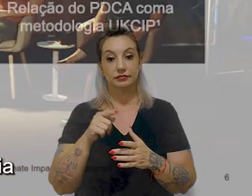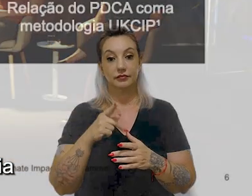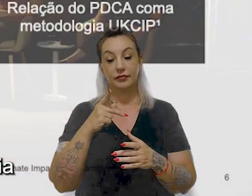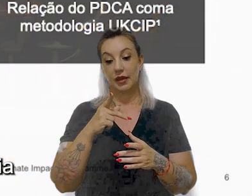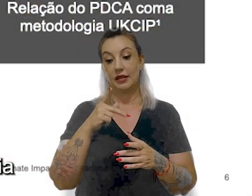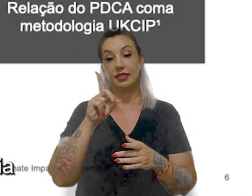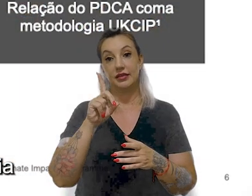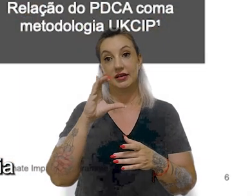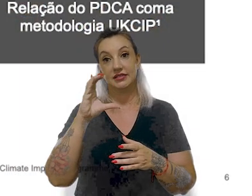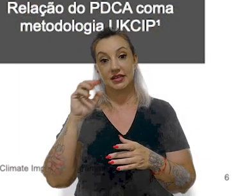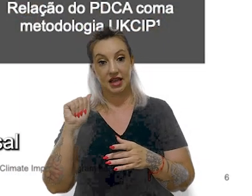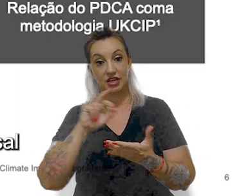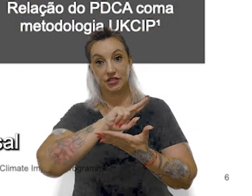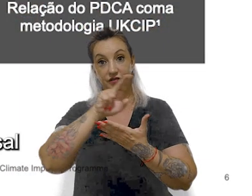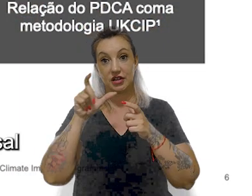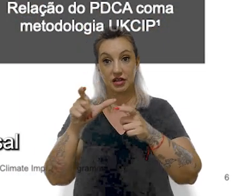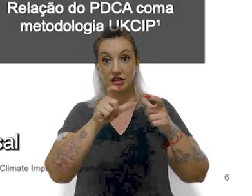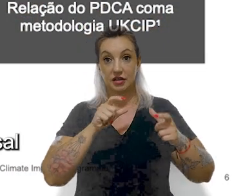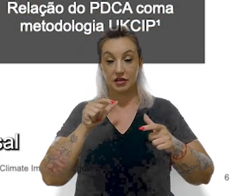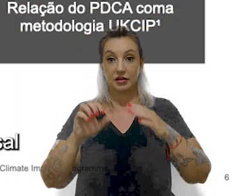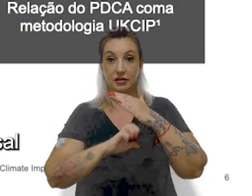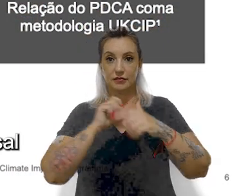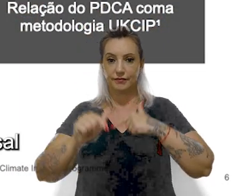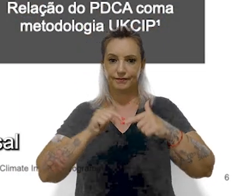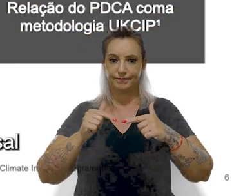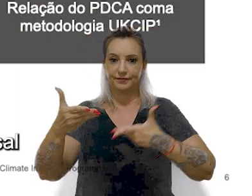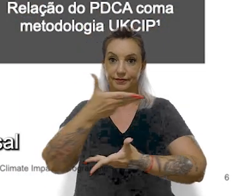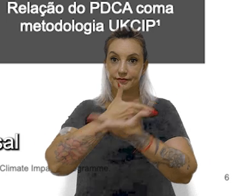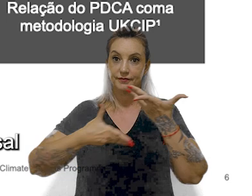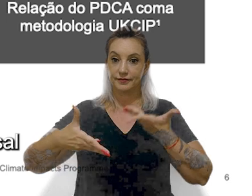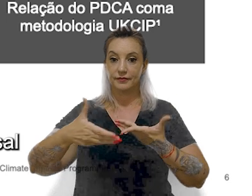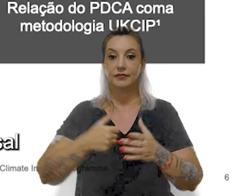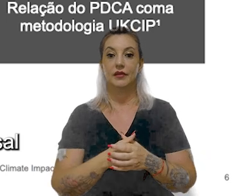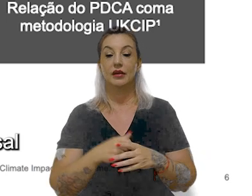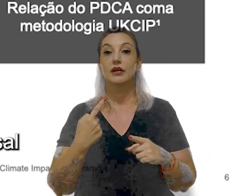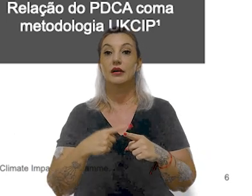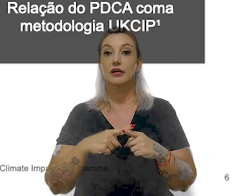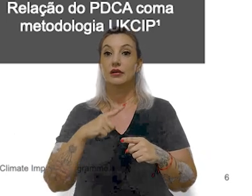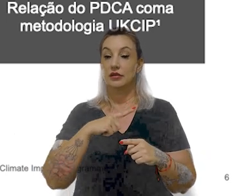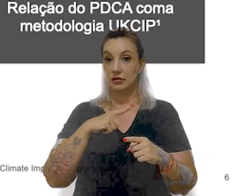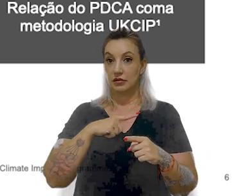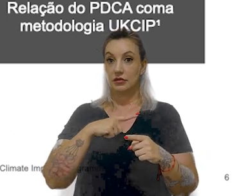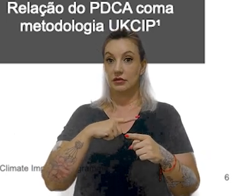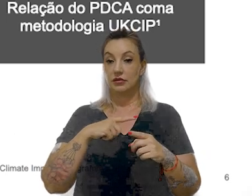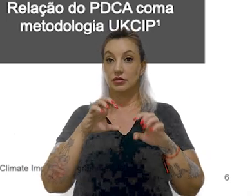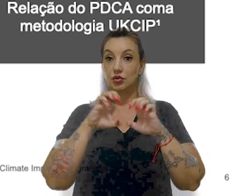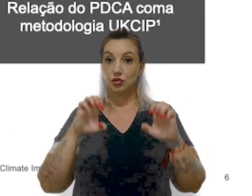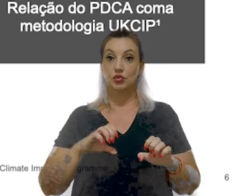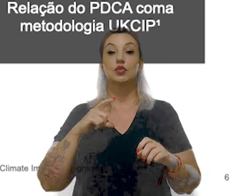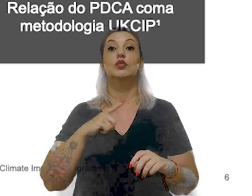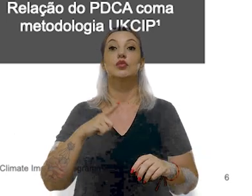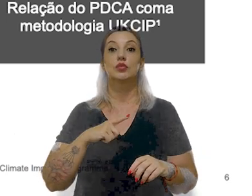várias áreas da companhia trabalhando de forma muito transversal para que essa infraestrutura, então,